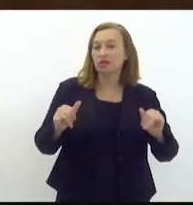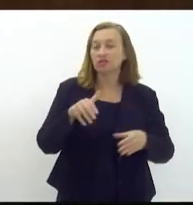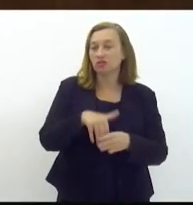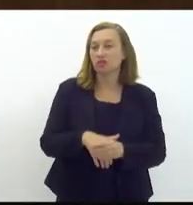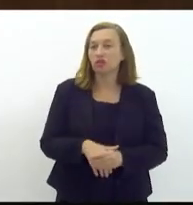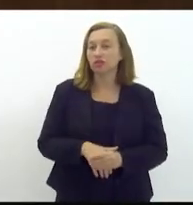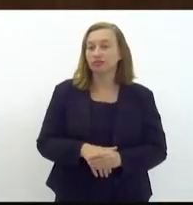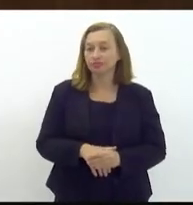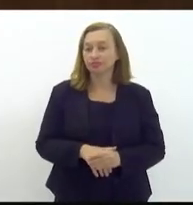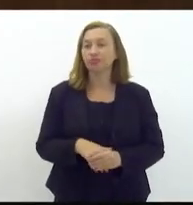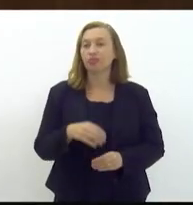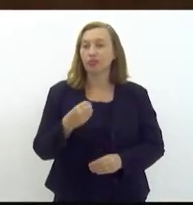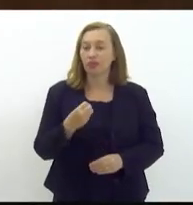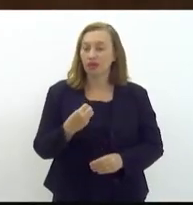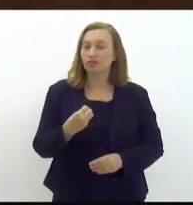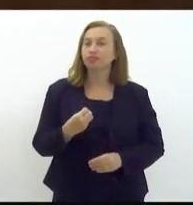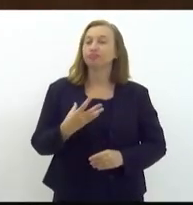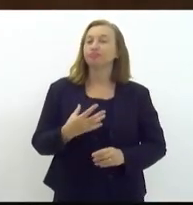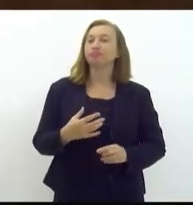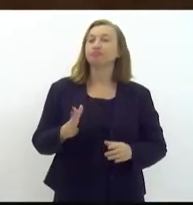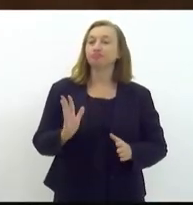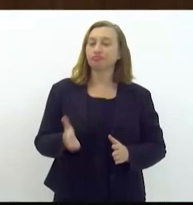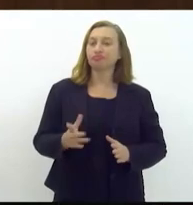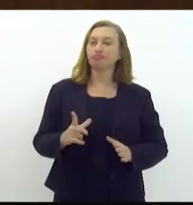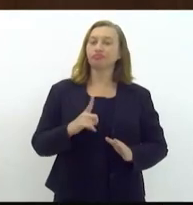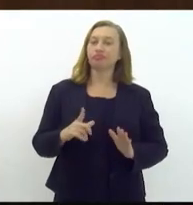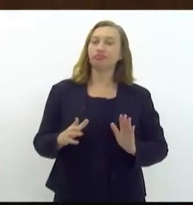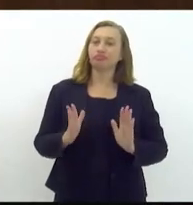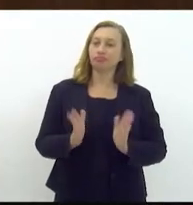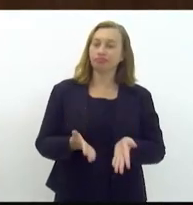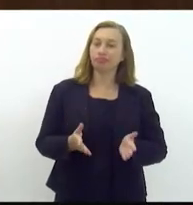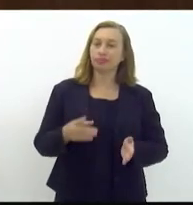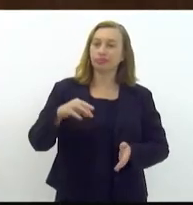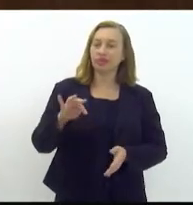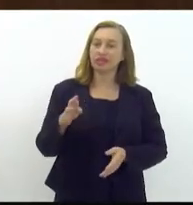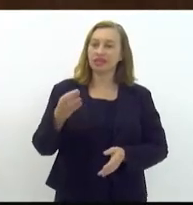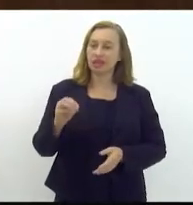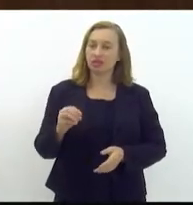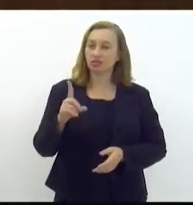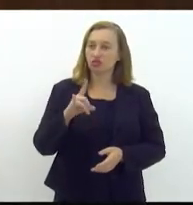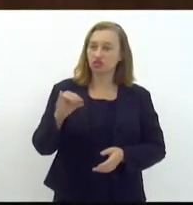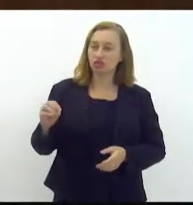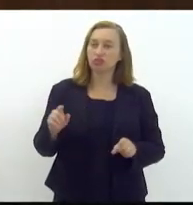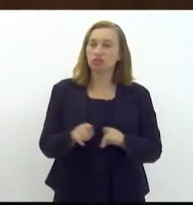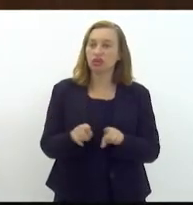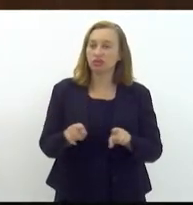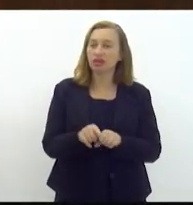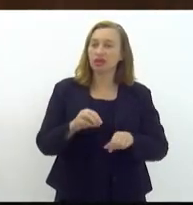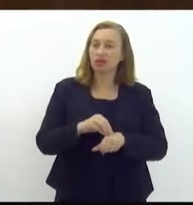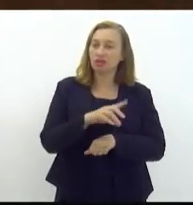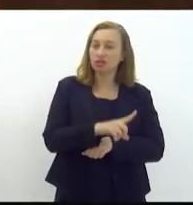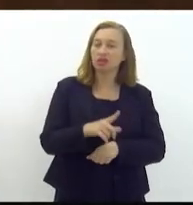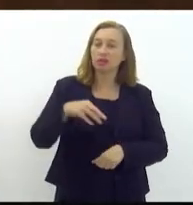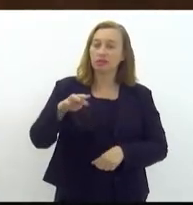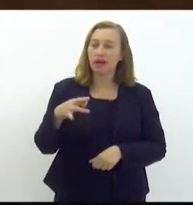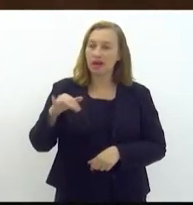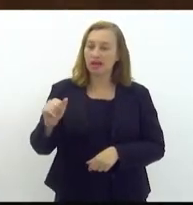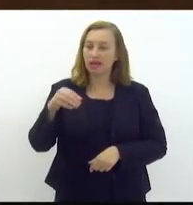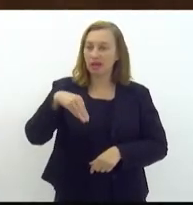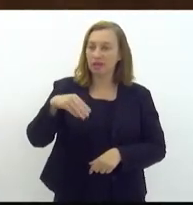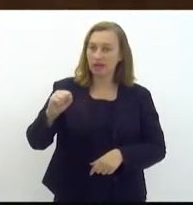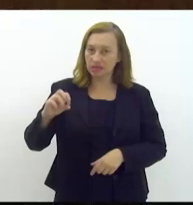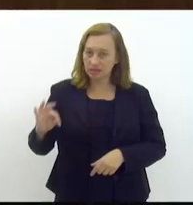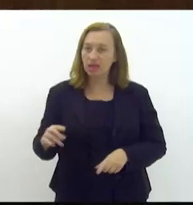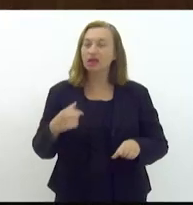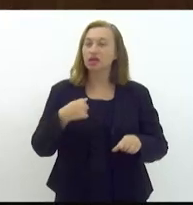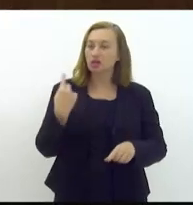voto positiva já existia tem agora do Marcelo Dino mas já existia a indicação da Marina do MST nós mesmo